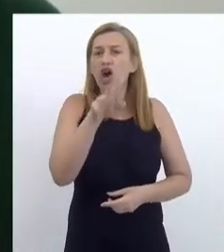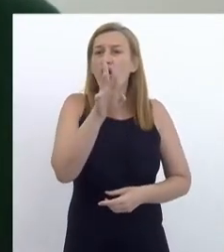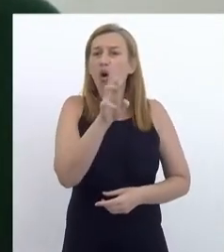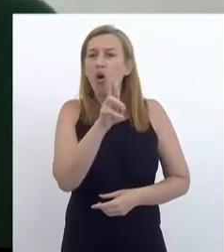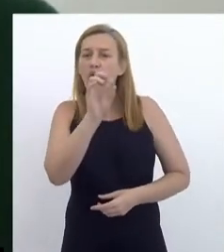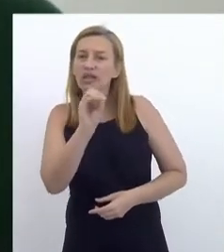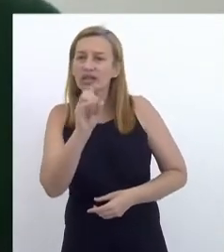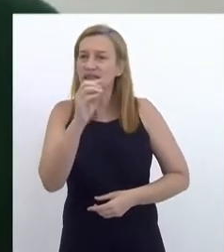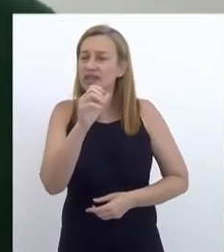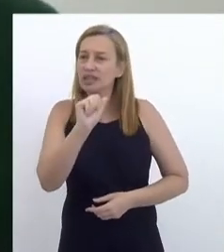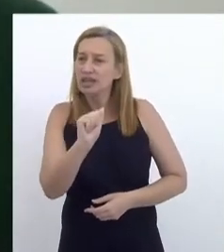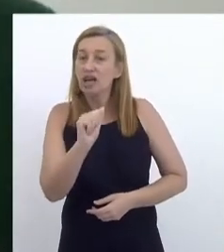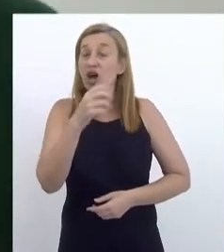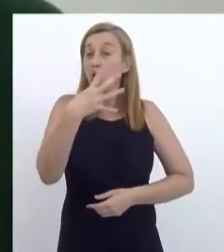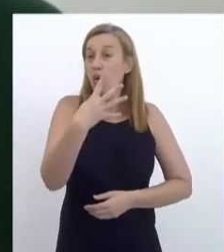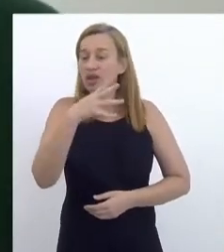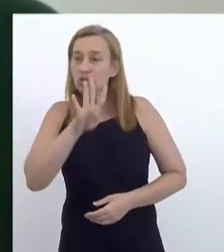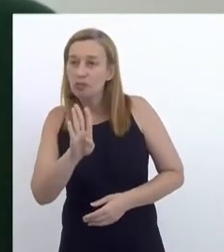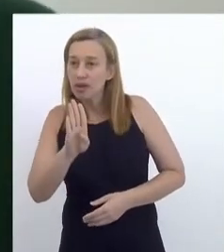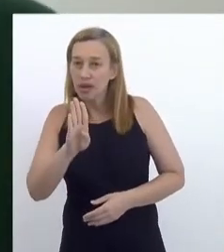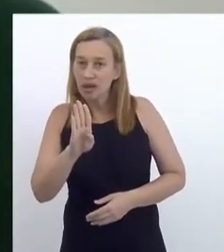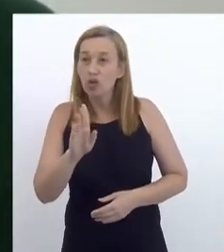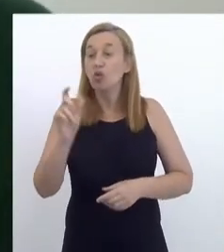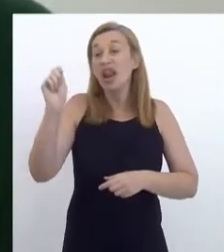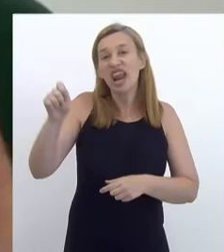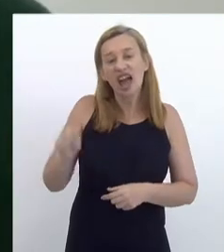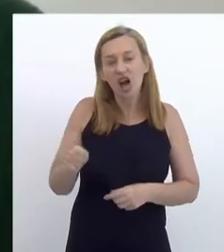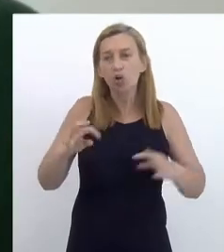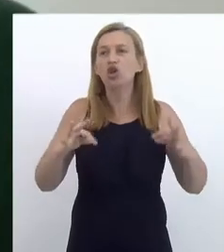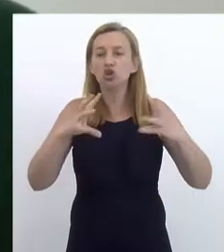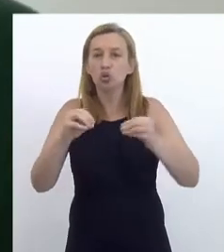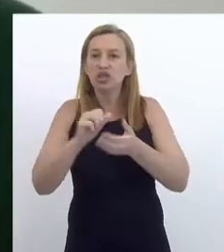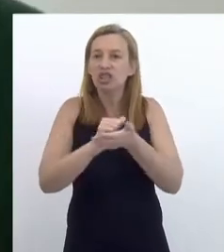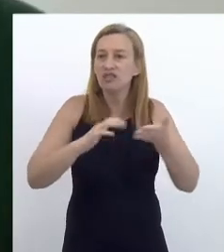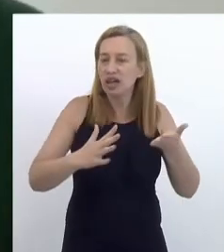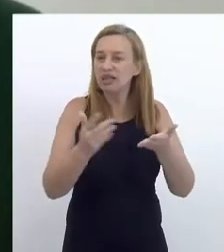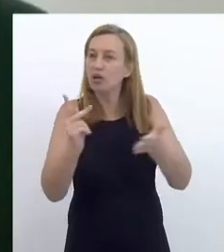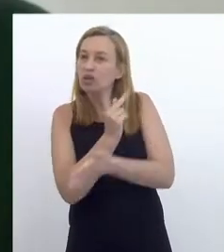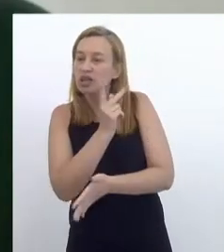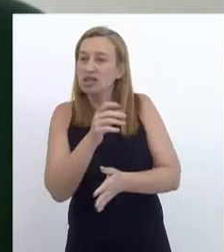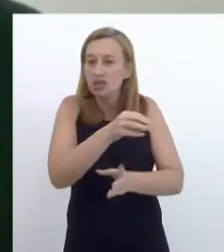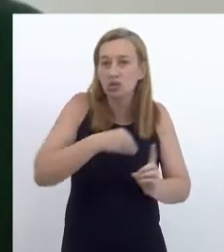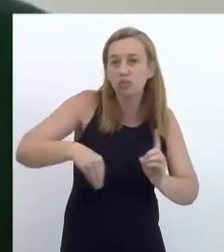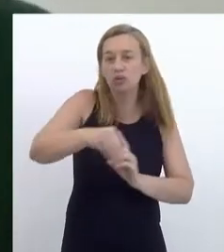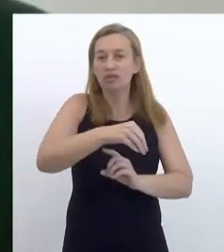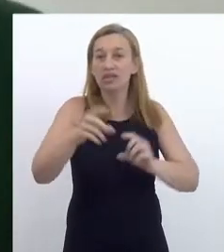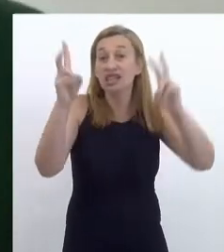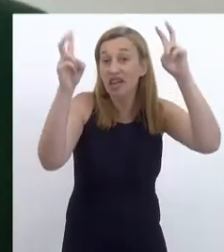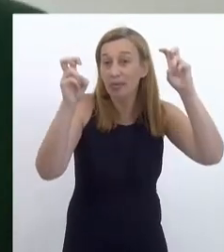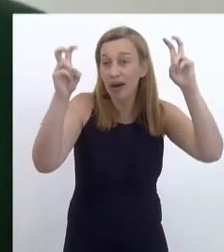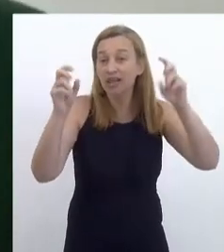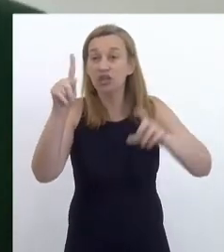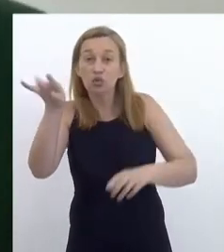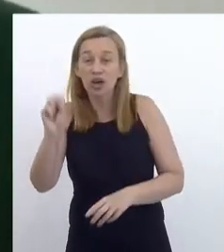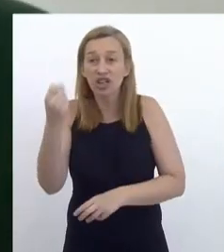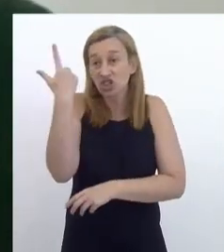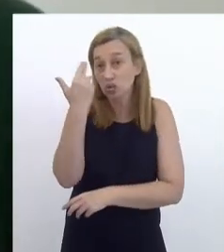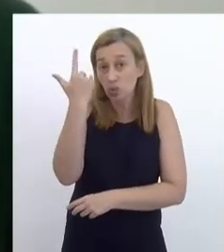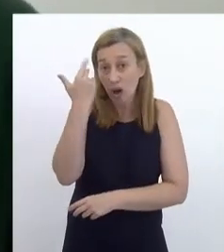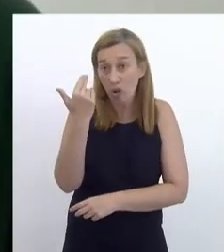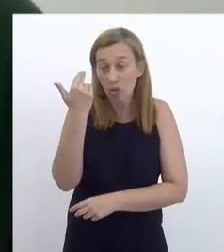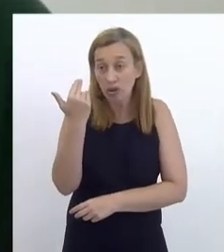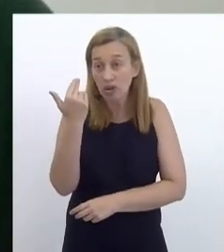a Rota 4B e o que é esse anúncio recente, o leilão e todas as atividades que estão acontecendo em torno dessa temática do gás natural,